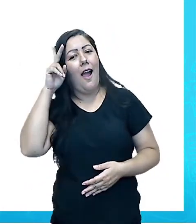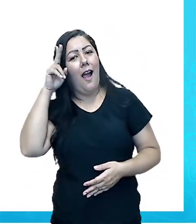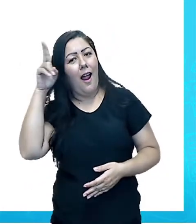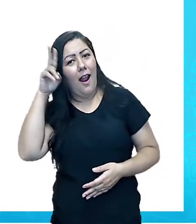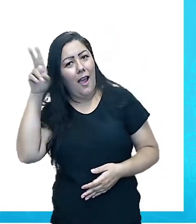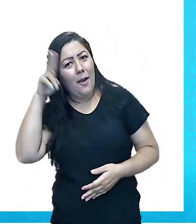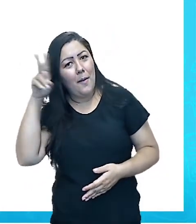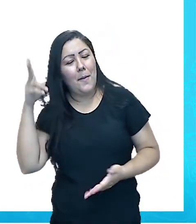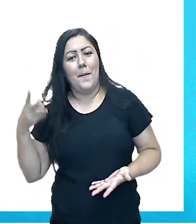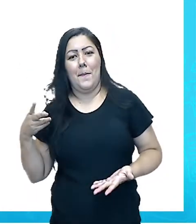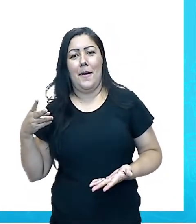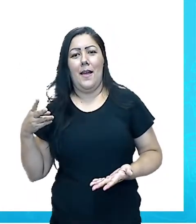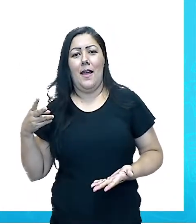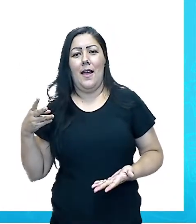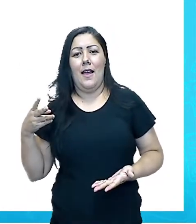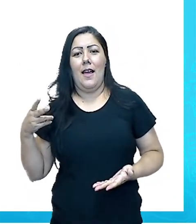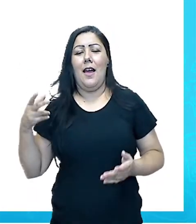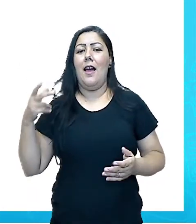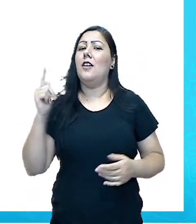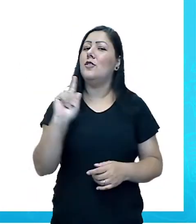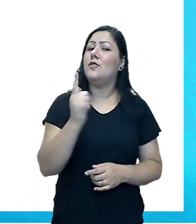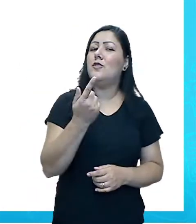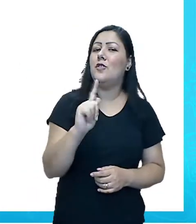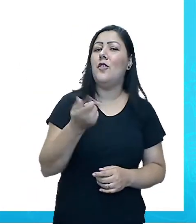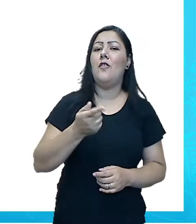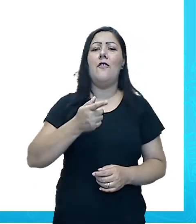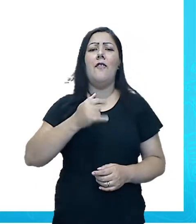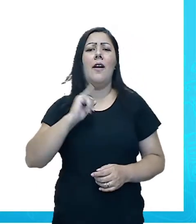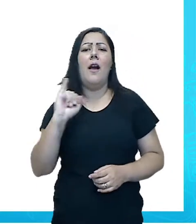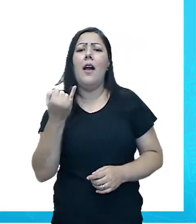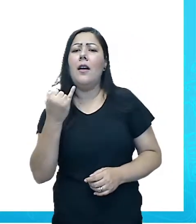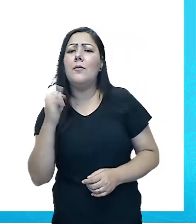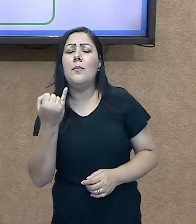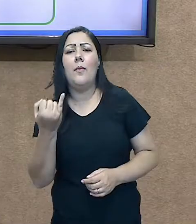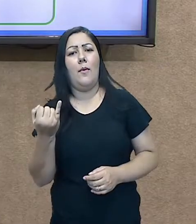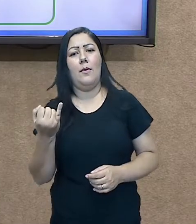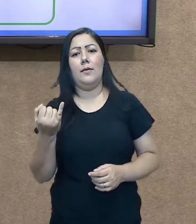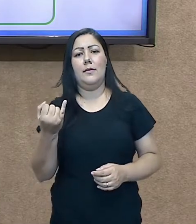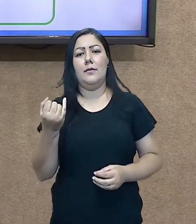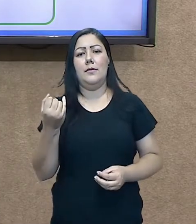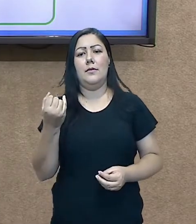importância da Geografia? Qual é o conceito?